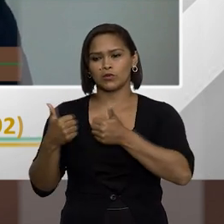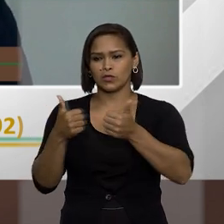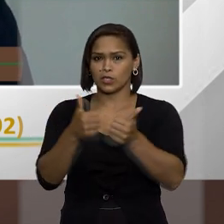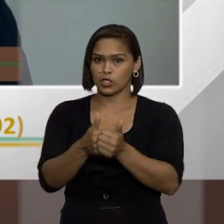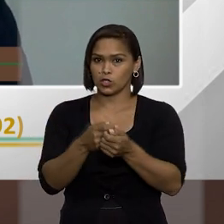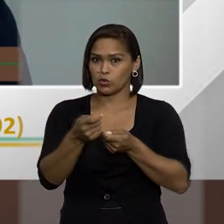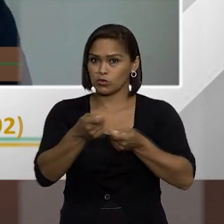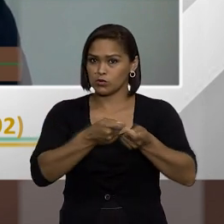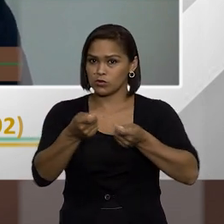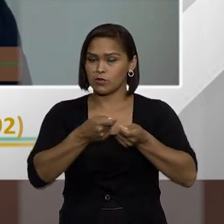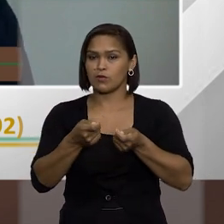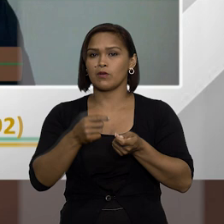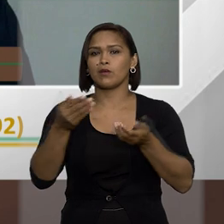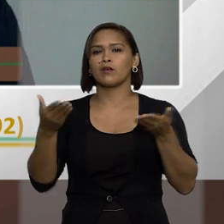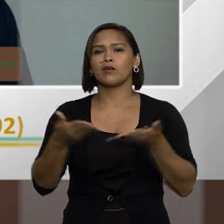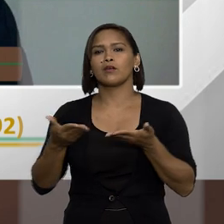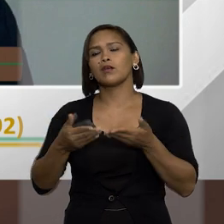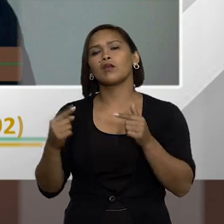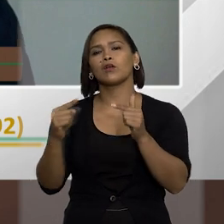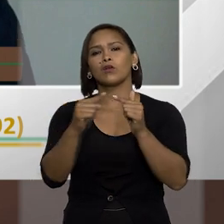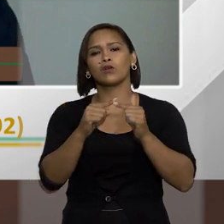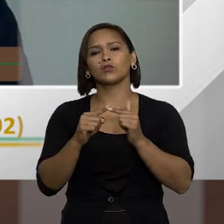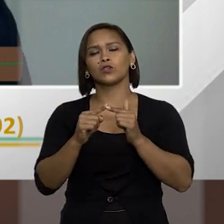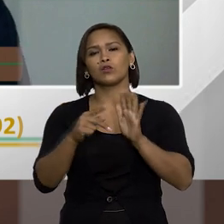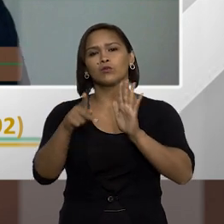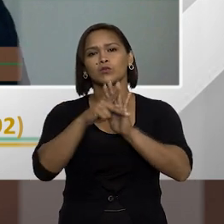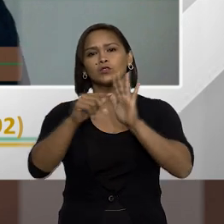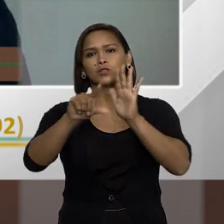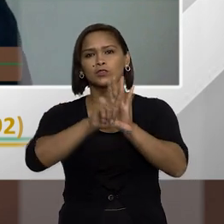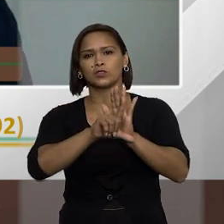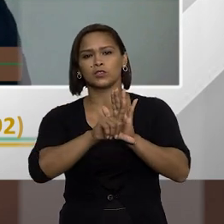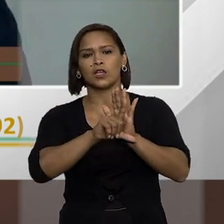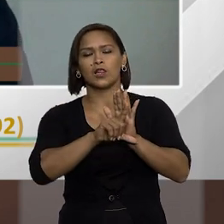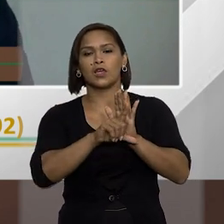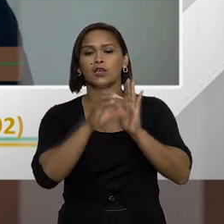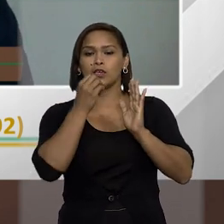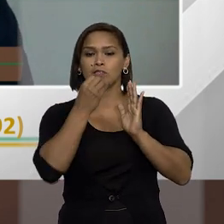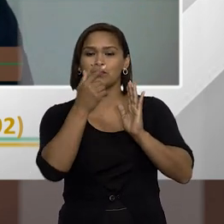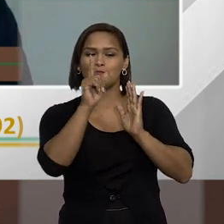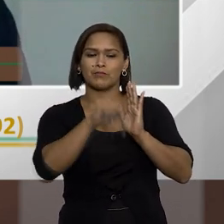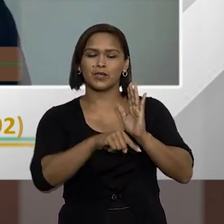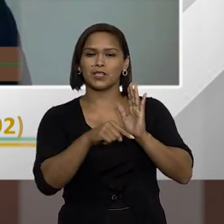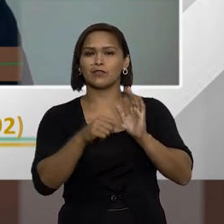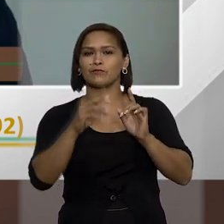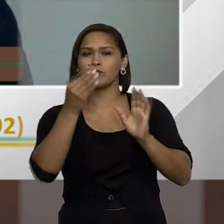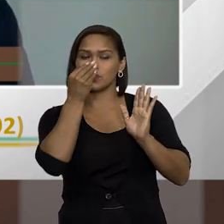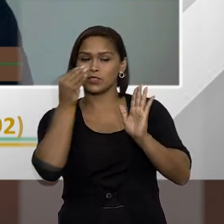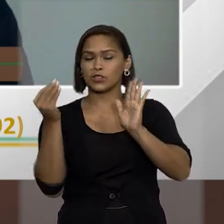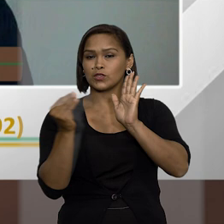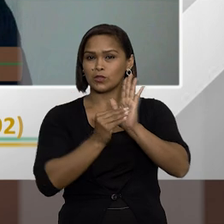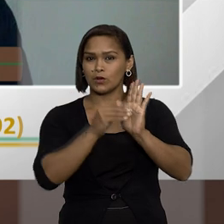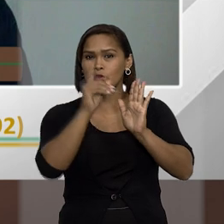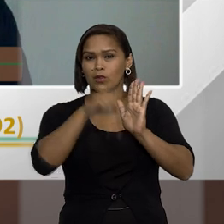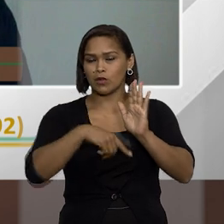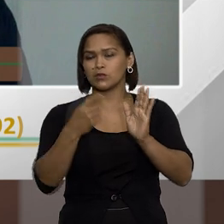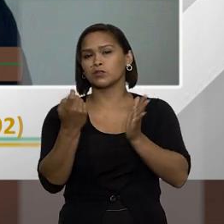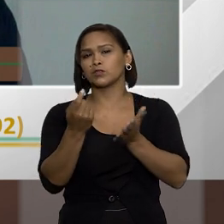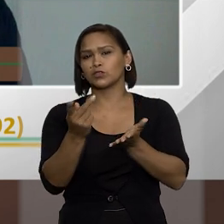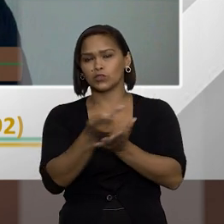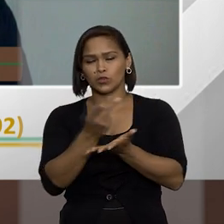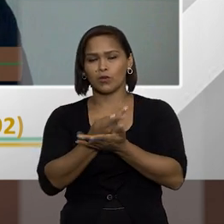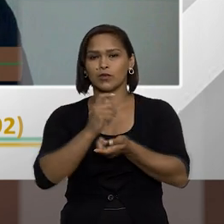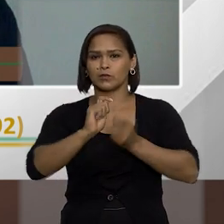induz, concorre, e agora, de acordo com o projeto de lei, que se beneficia de maneira dolosa de um ato de